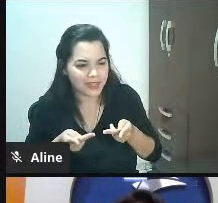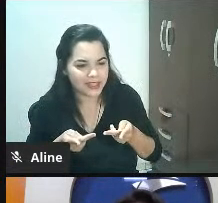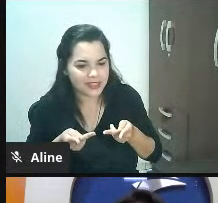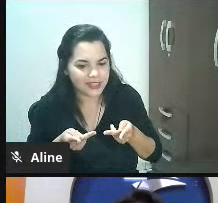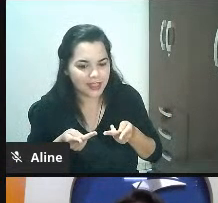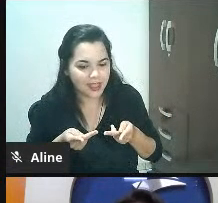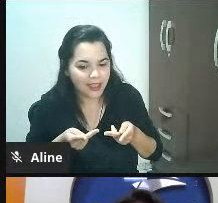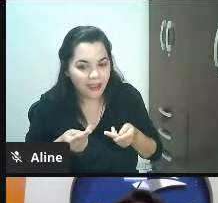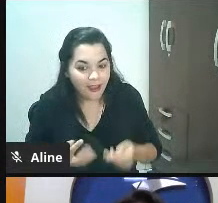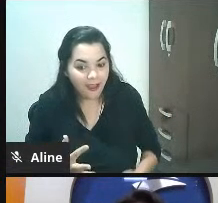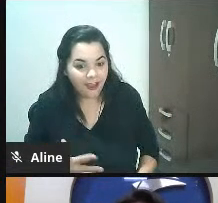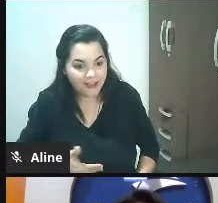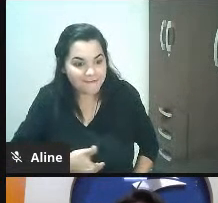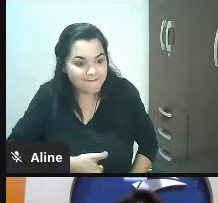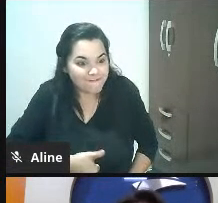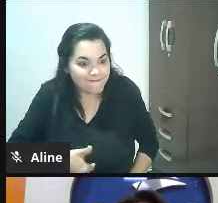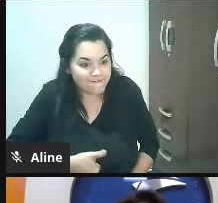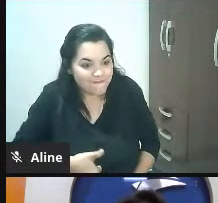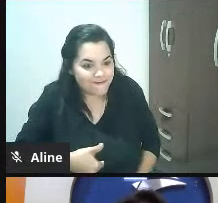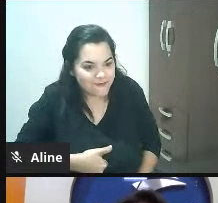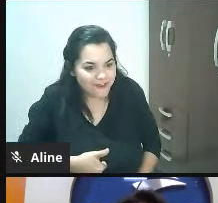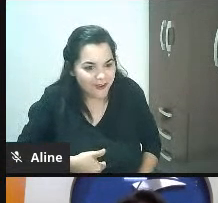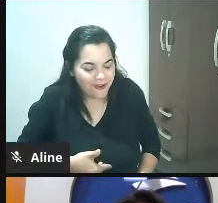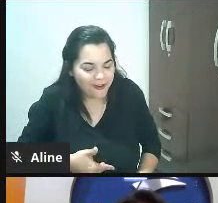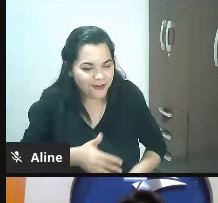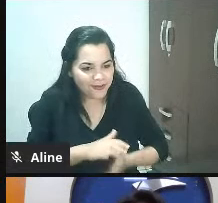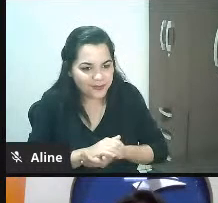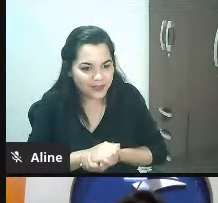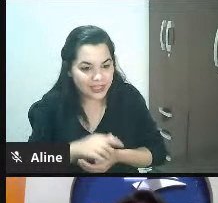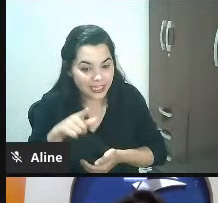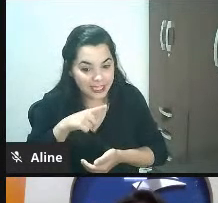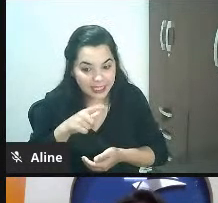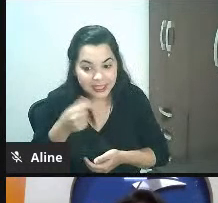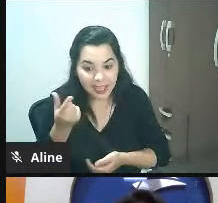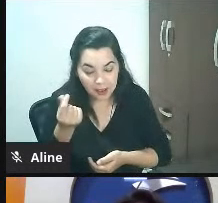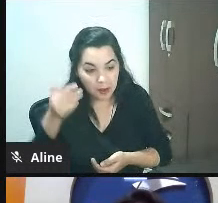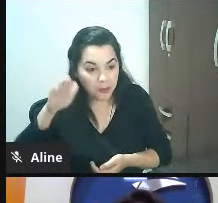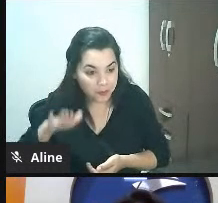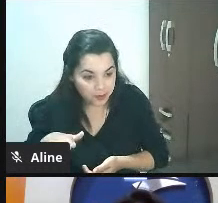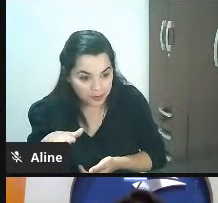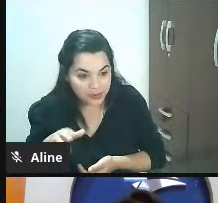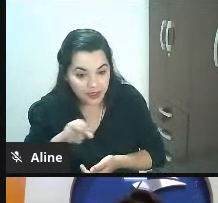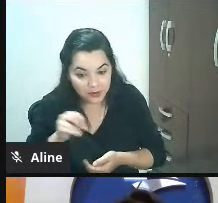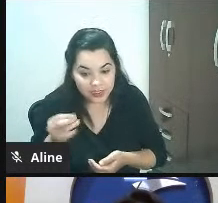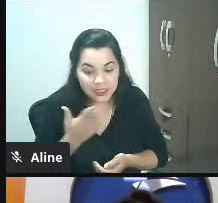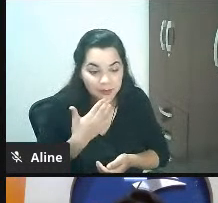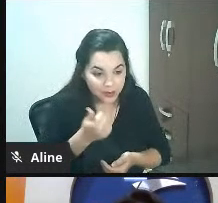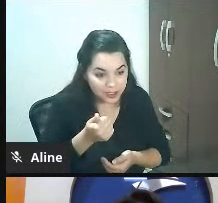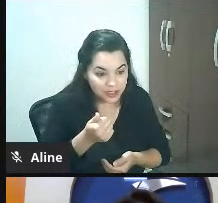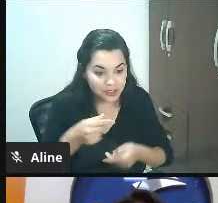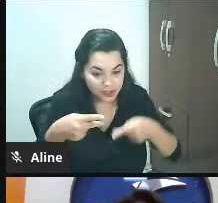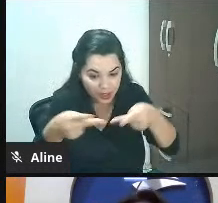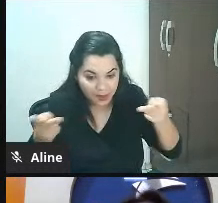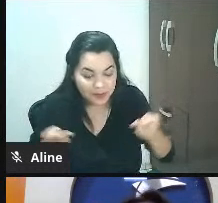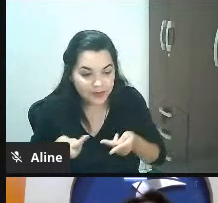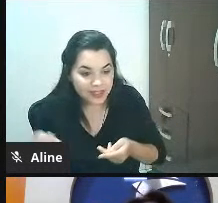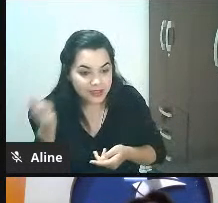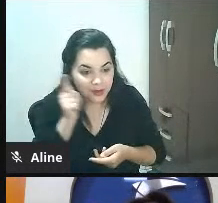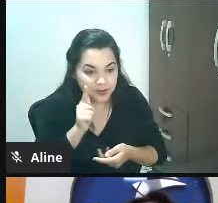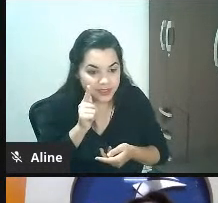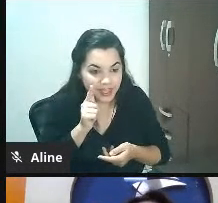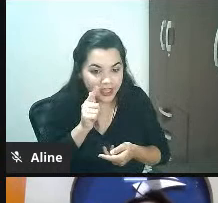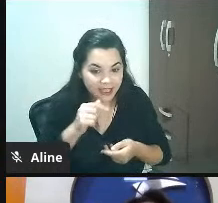as pessoas vão falar poxa vida vamos fazer um pizza tem uma promoção agora as 10 primeiras pizzas que pedirem agora vai ganhar uma lata de